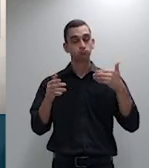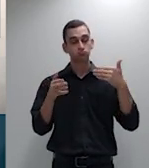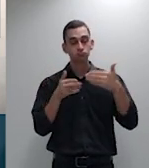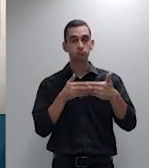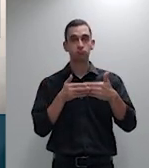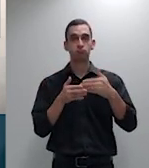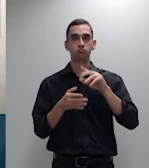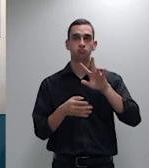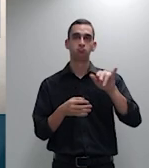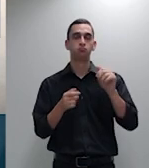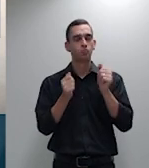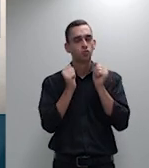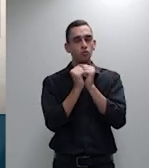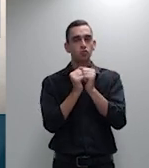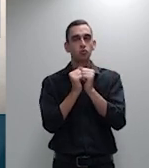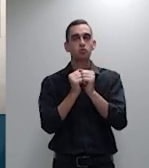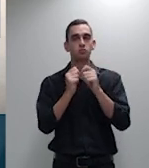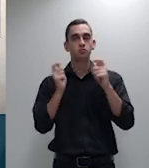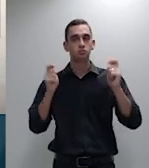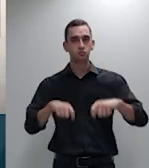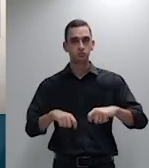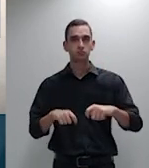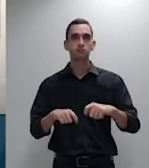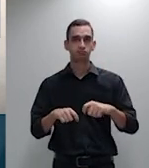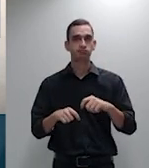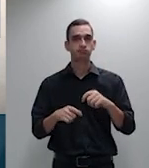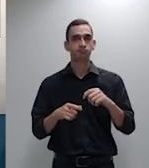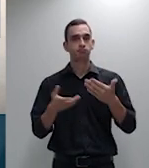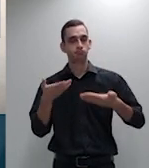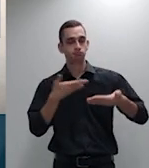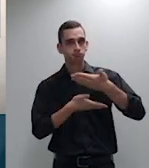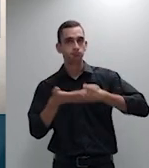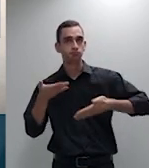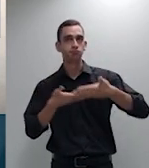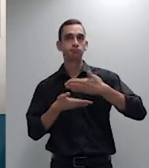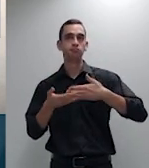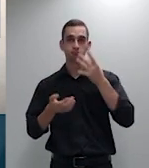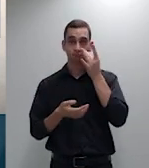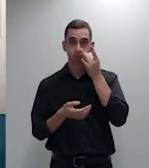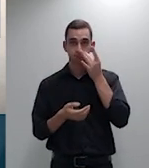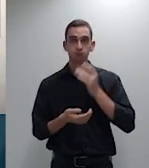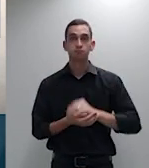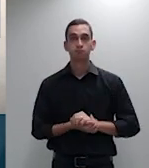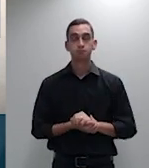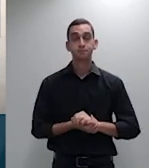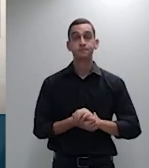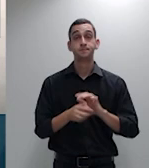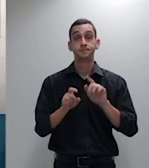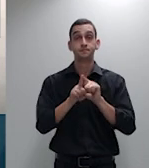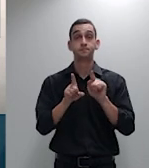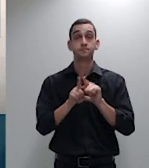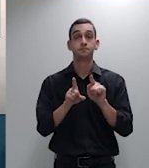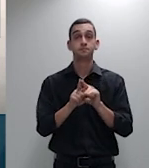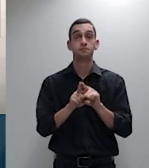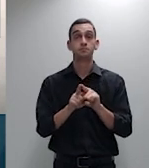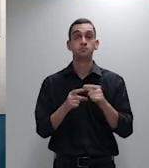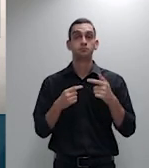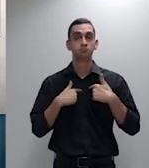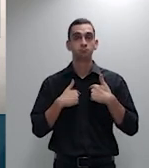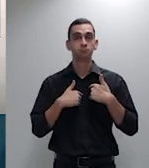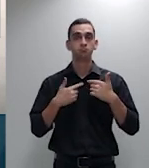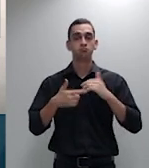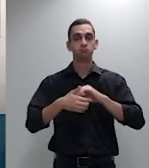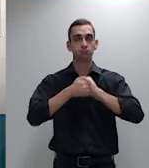aí no plenário. Também saúdo os representantes do Ministério Público,